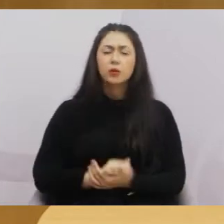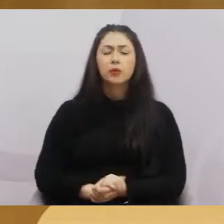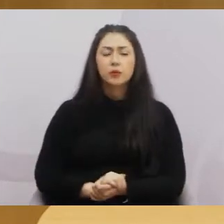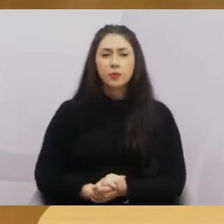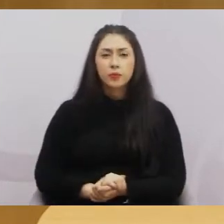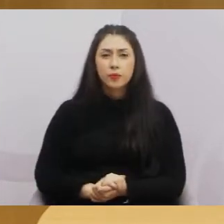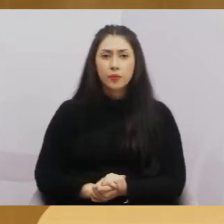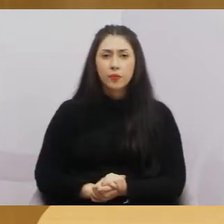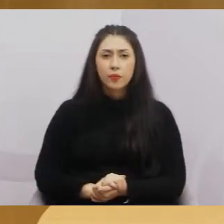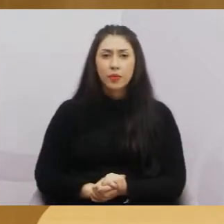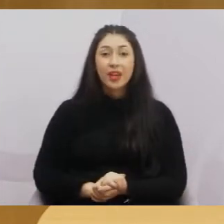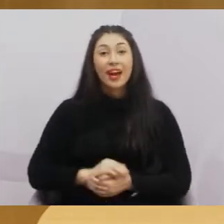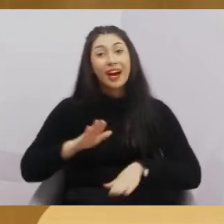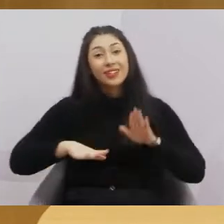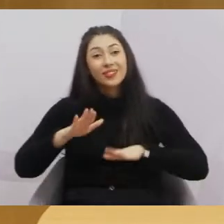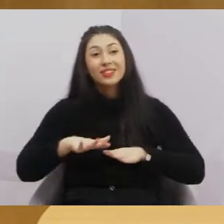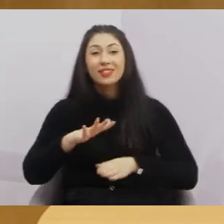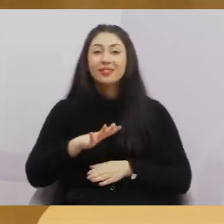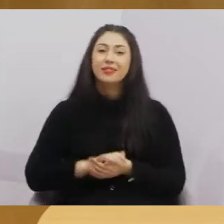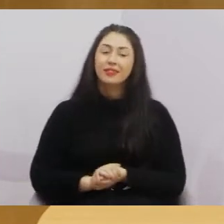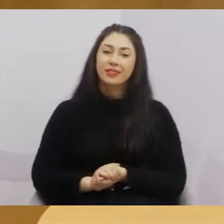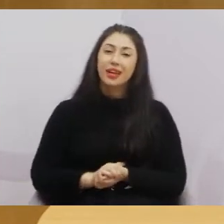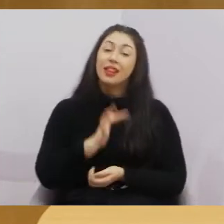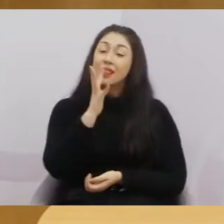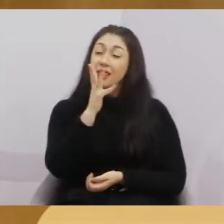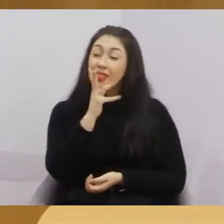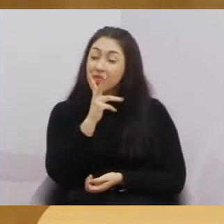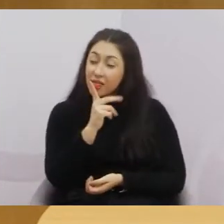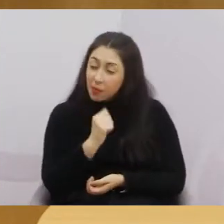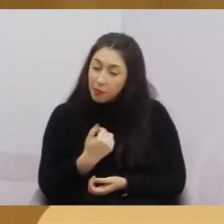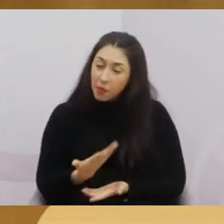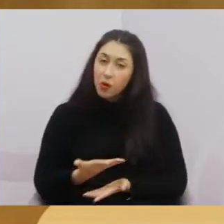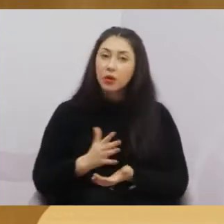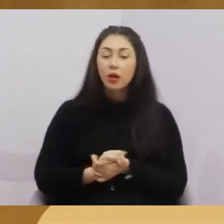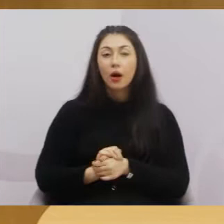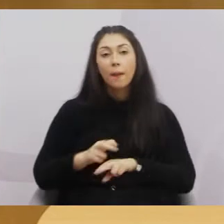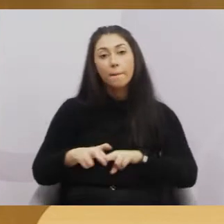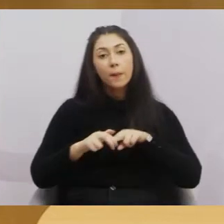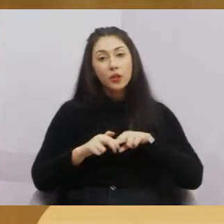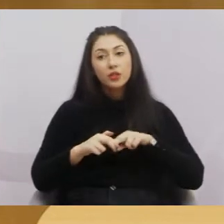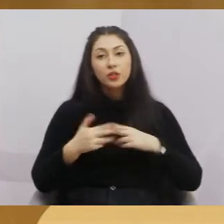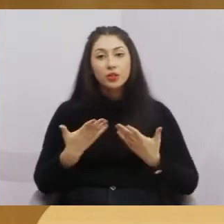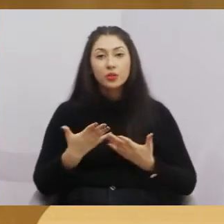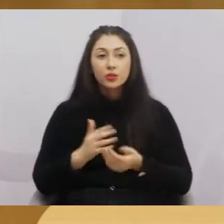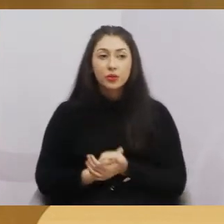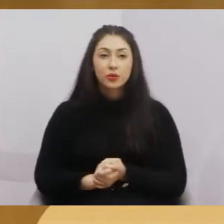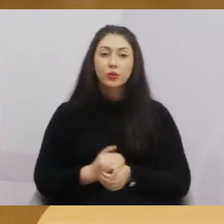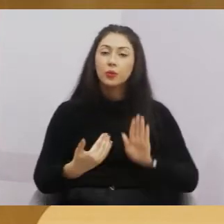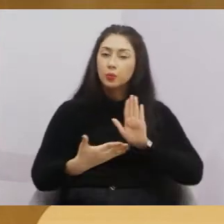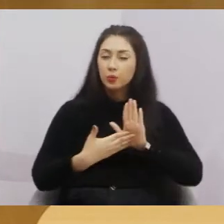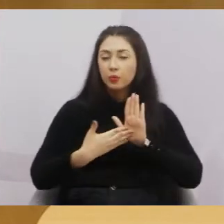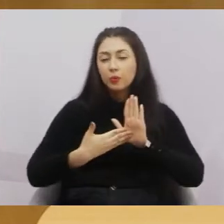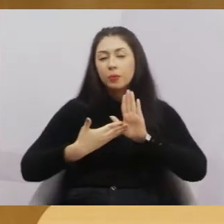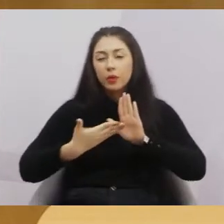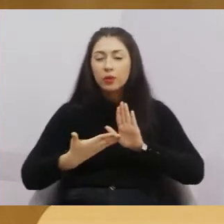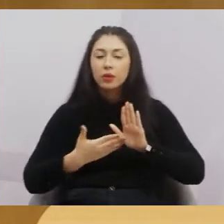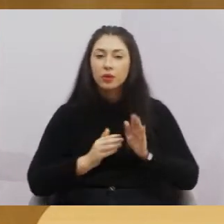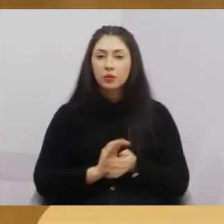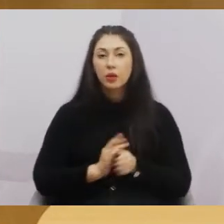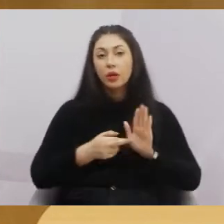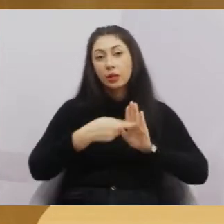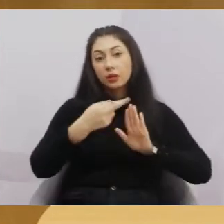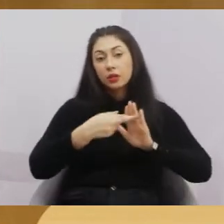retarda o começo de seu expediente rotineiro. Assim, justificado a presente projeto, resolução